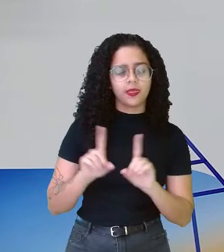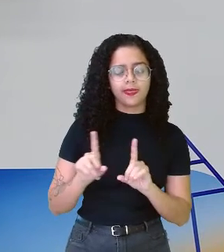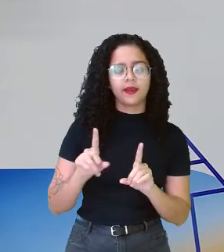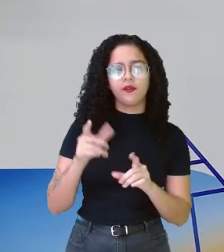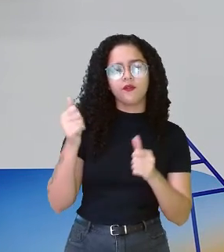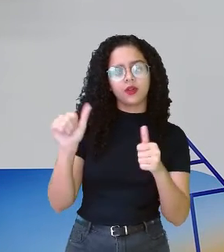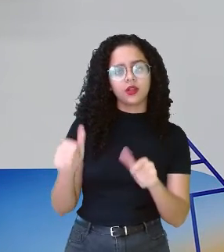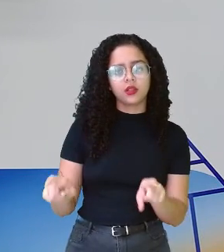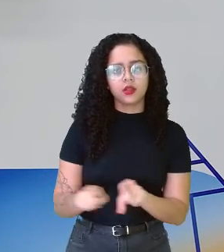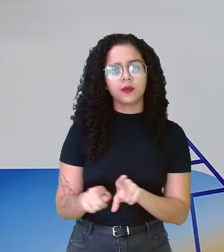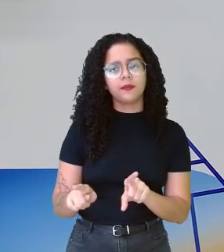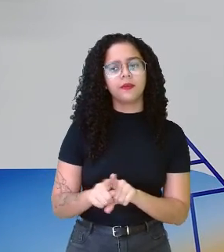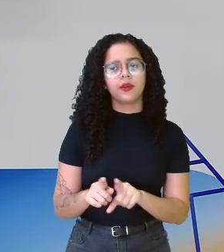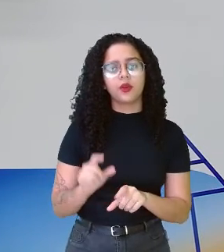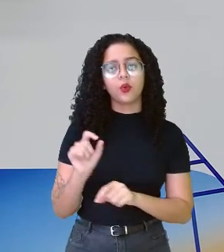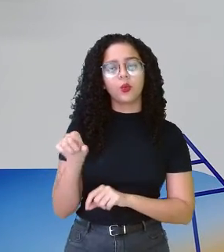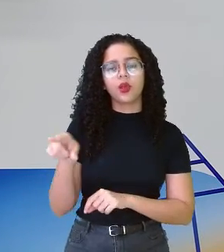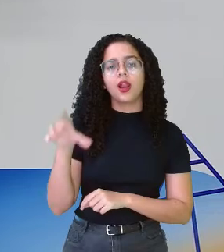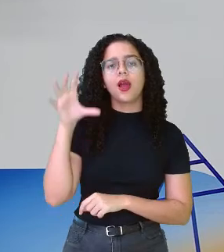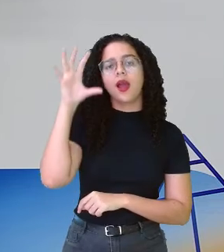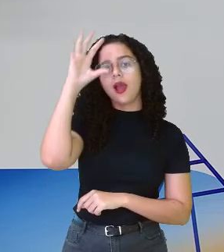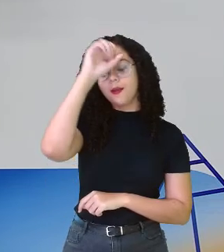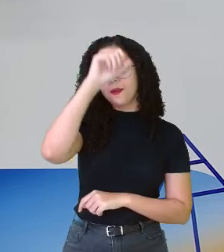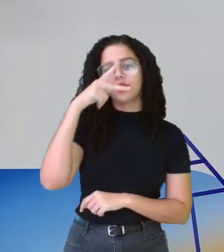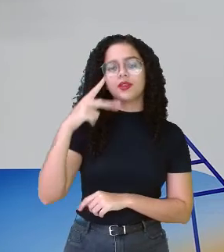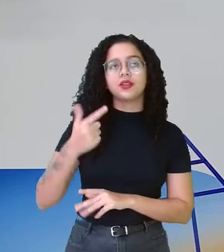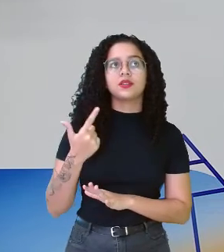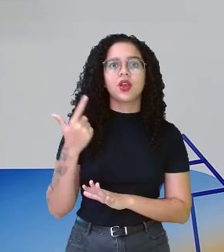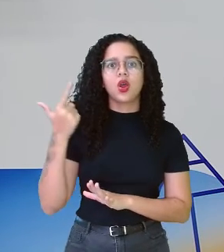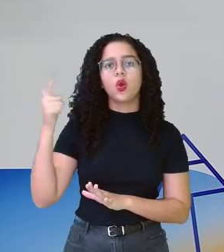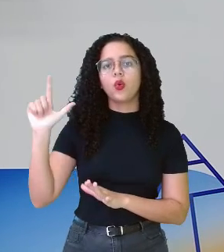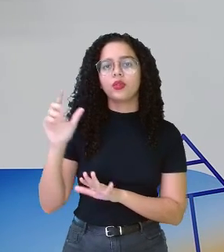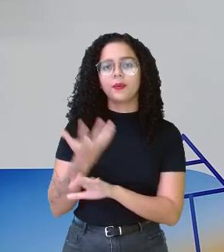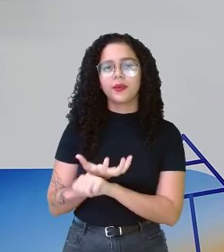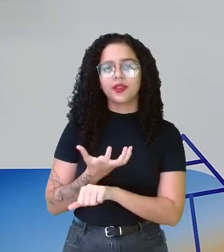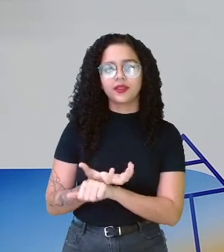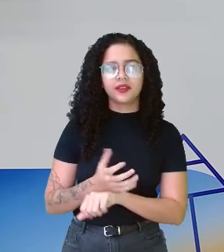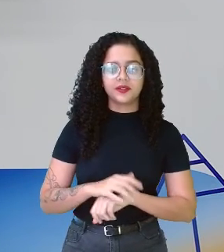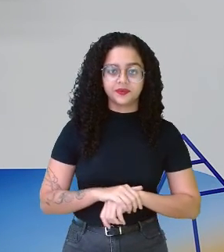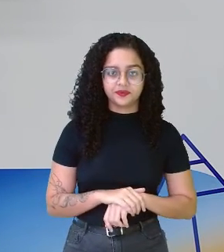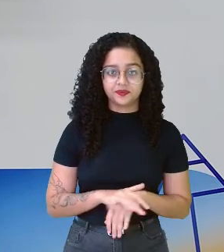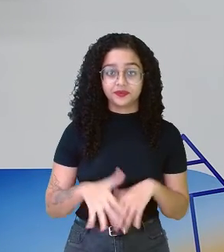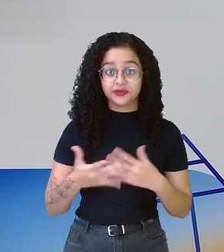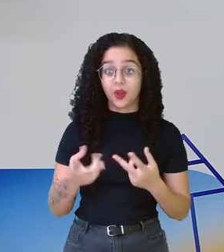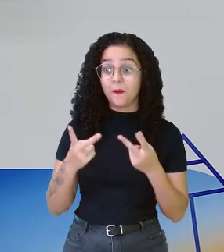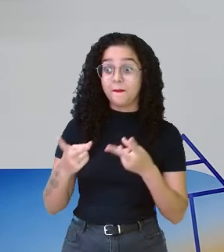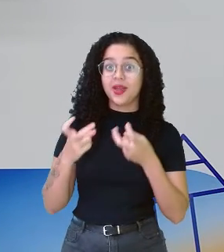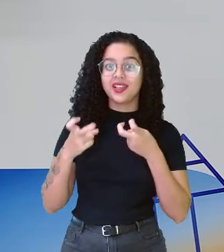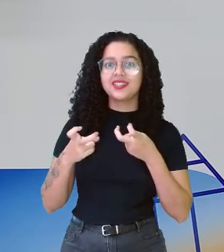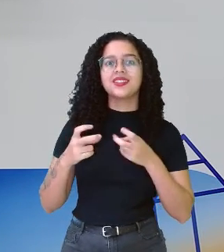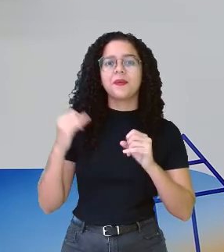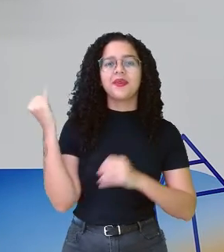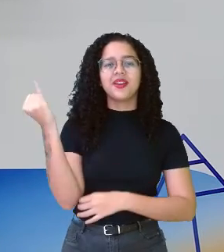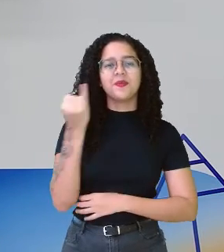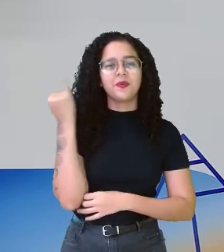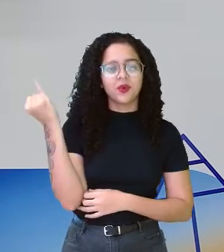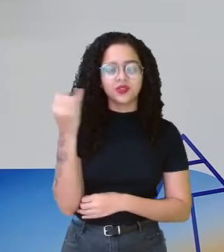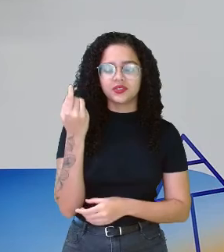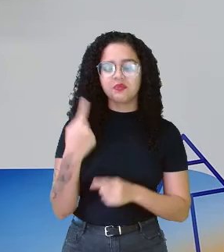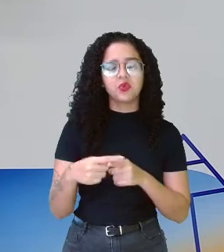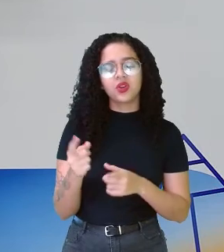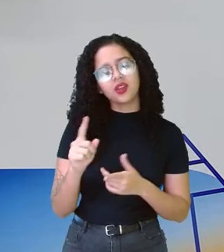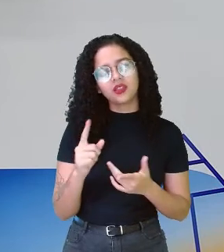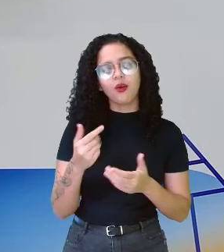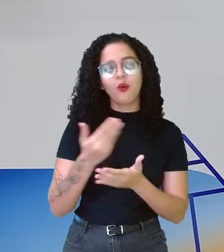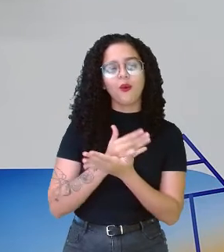Está avaliando o que ele aprendeu dessa outra disciplina. Então, perceba essa importância e, por que